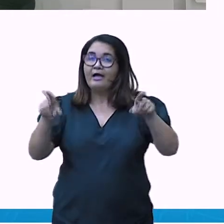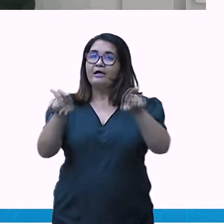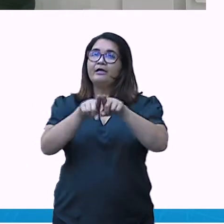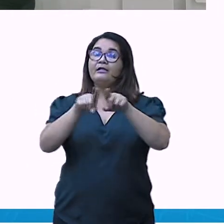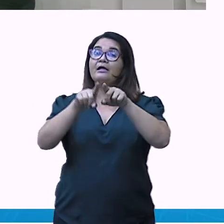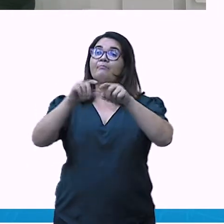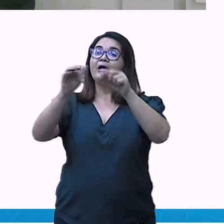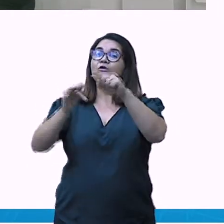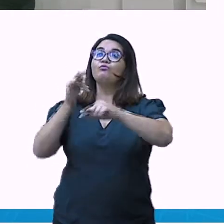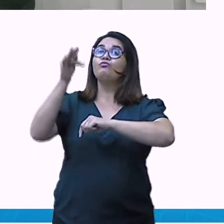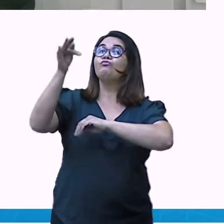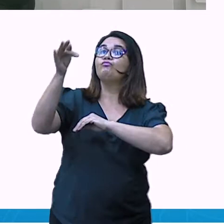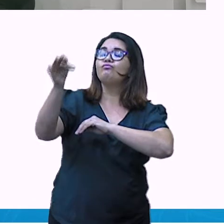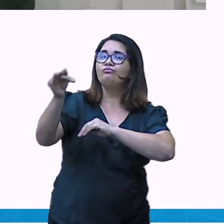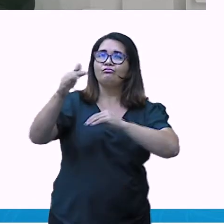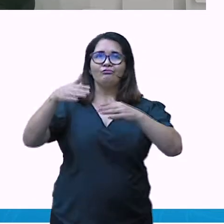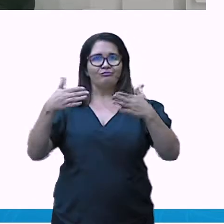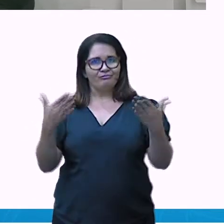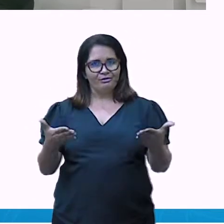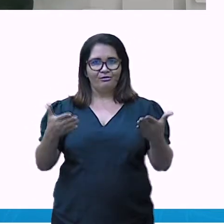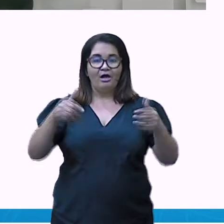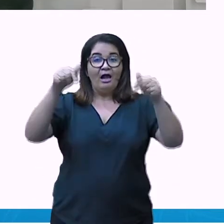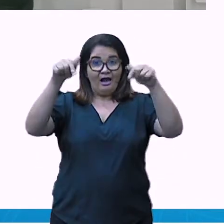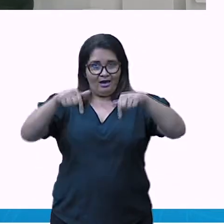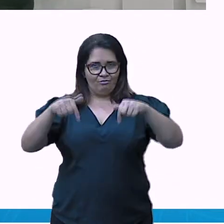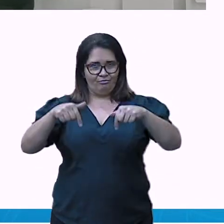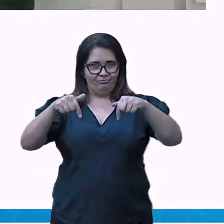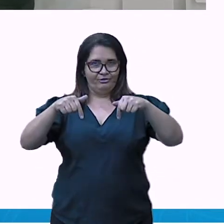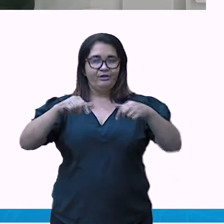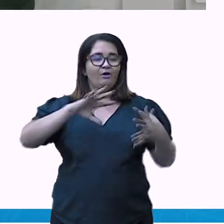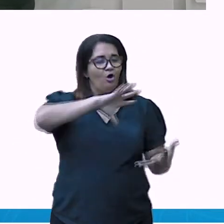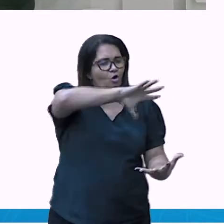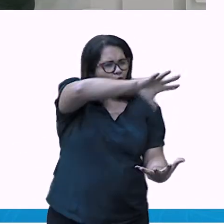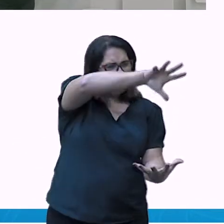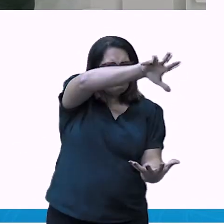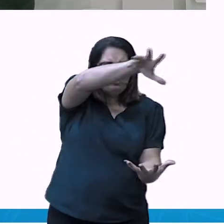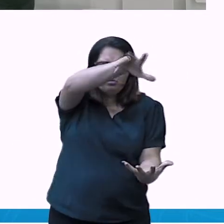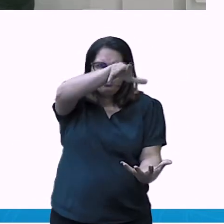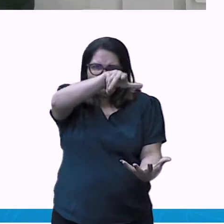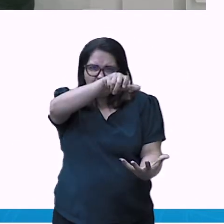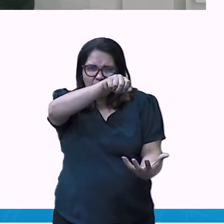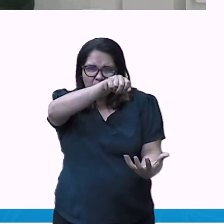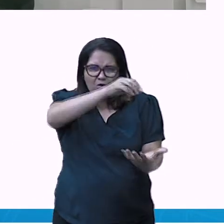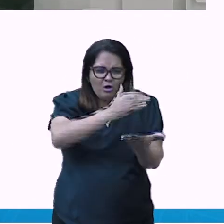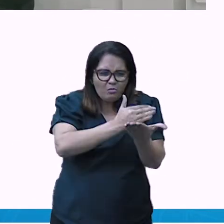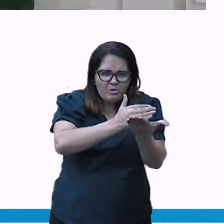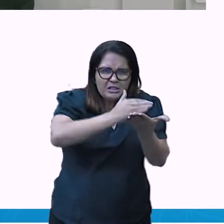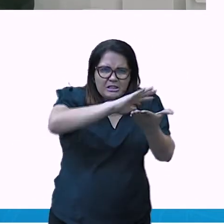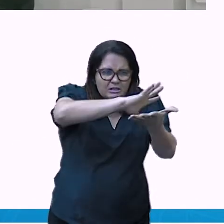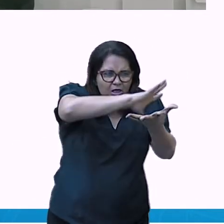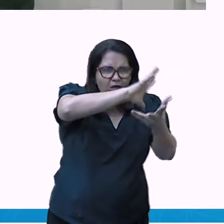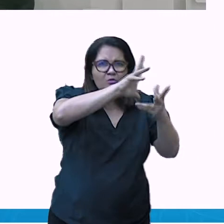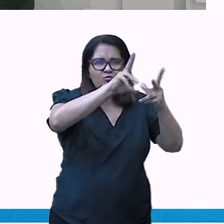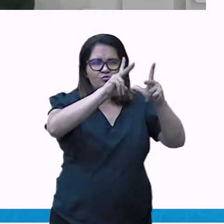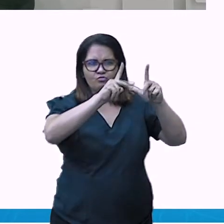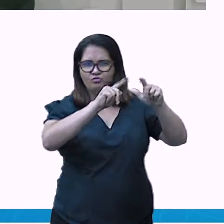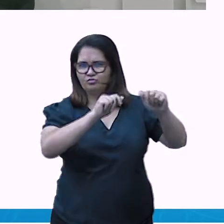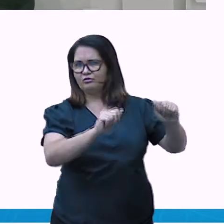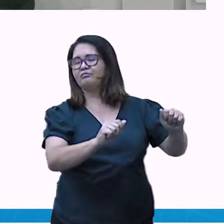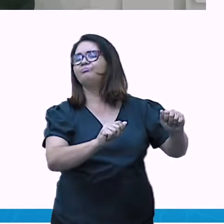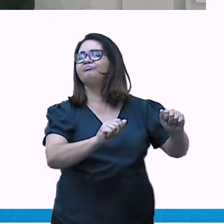Terra, no presente, já está em estado de deteriorização. E um dos resultados